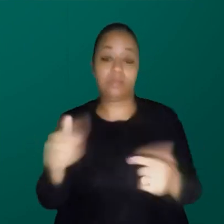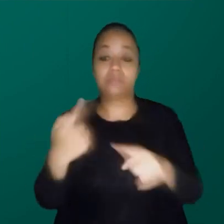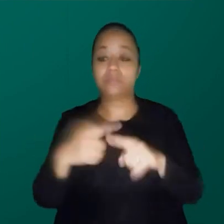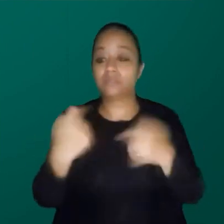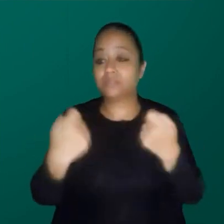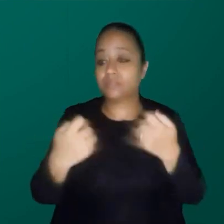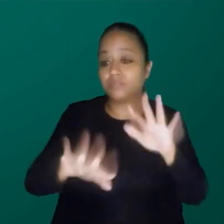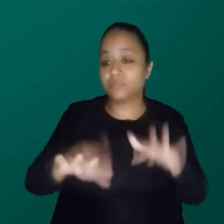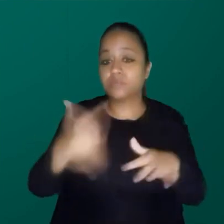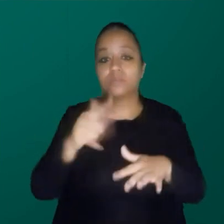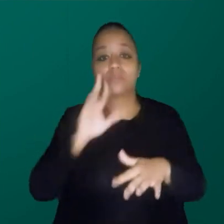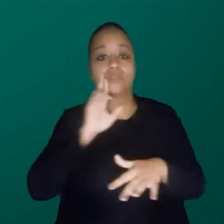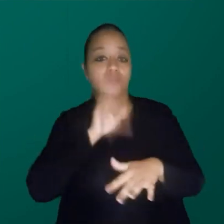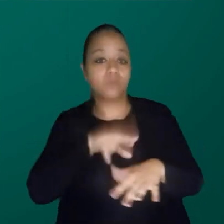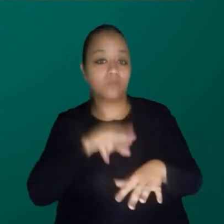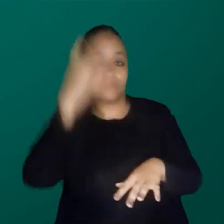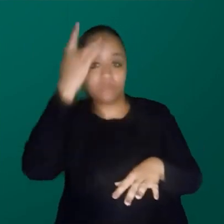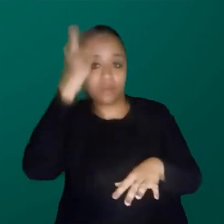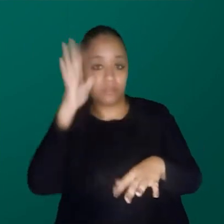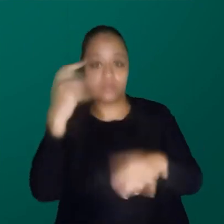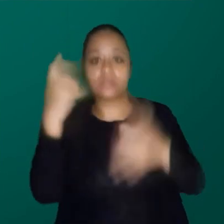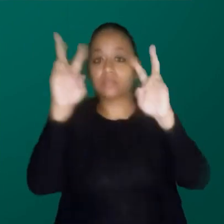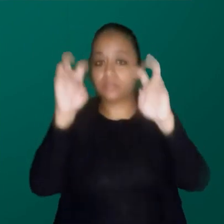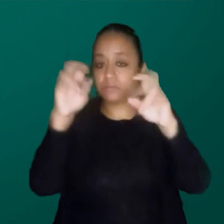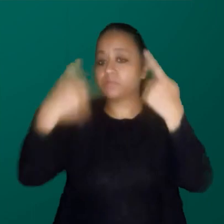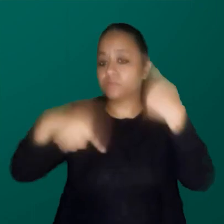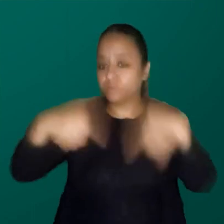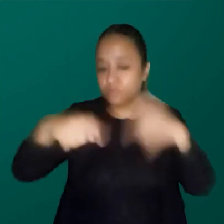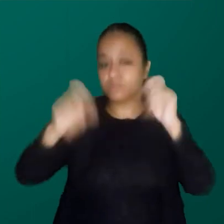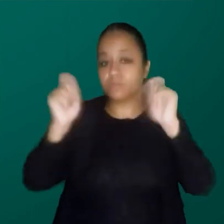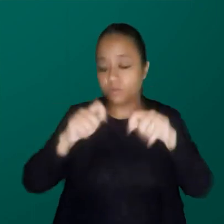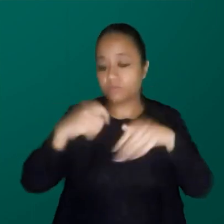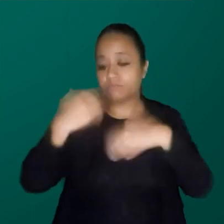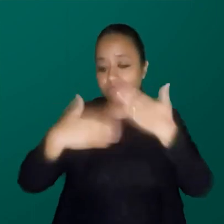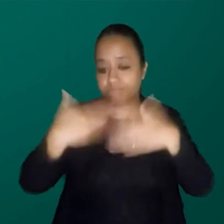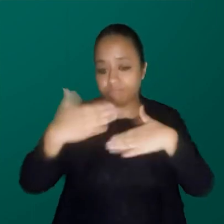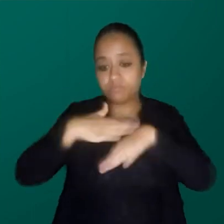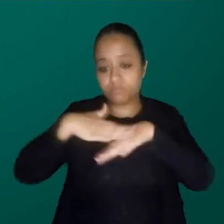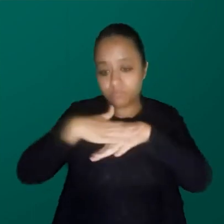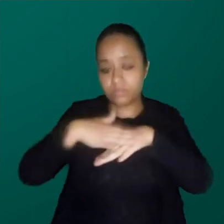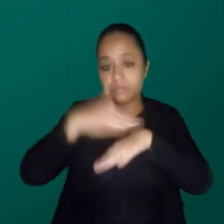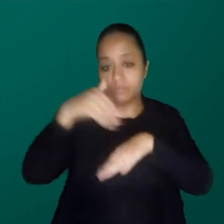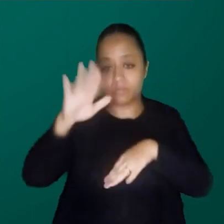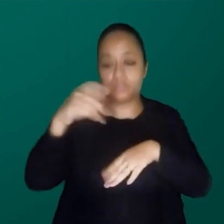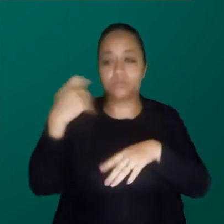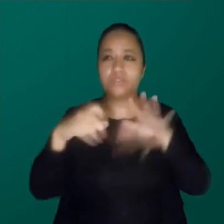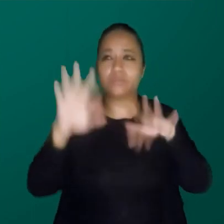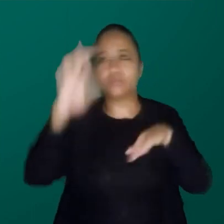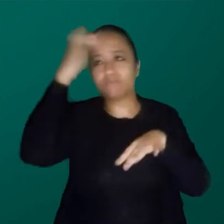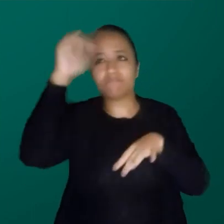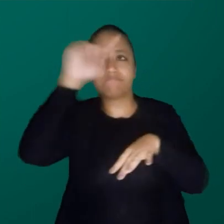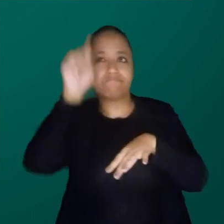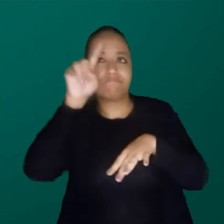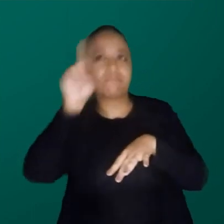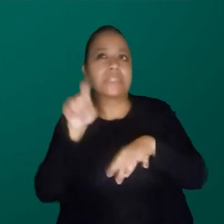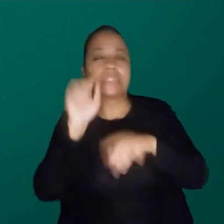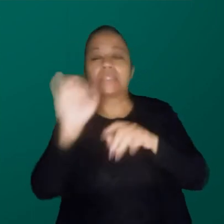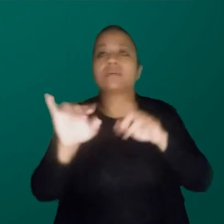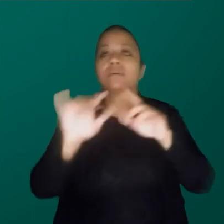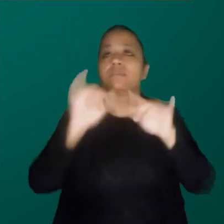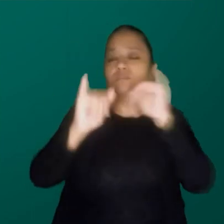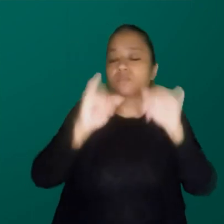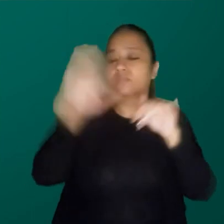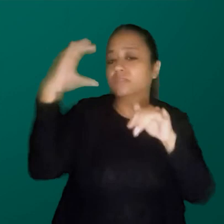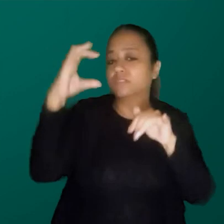tem resposta fácil, mas acho que é um tema sobre o qual a gente poderia conversar aqui. Eu acho que a gente precisa colocar em dúvida, colocar em questão se a divulgação